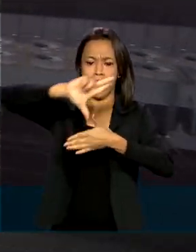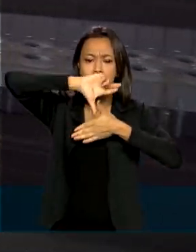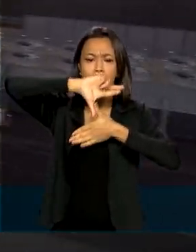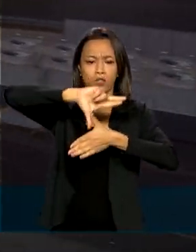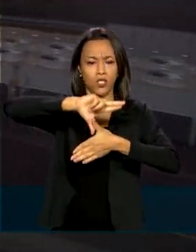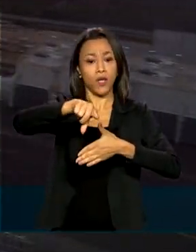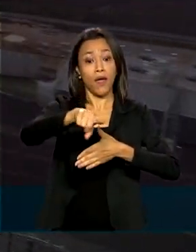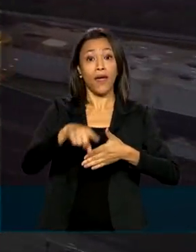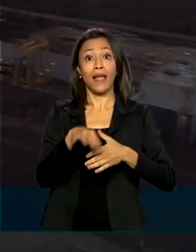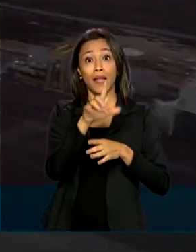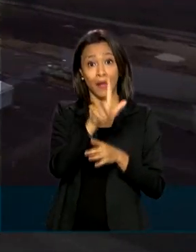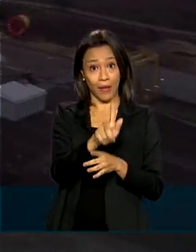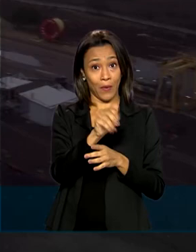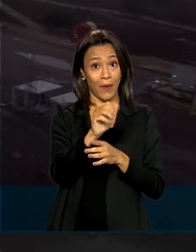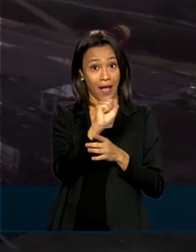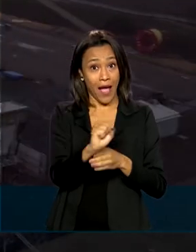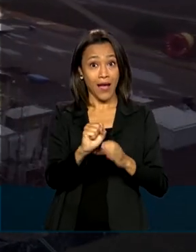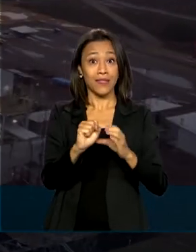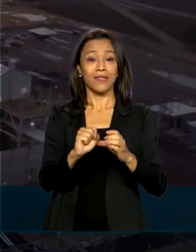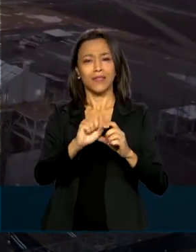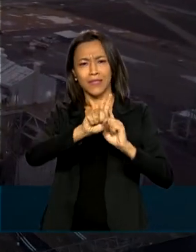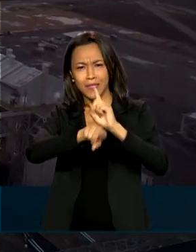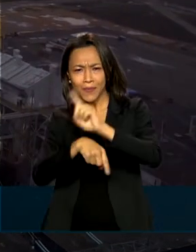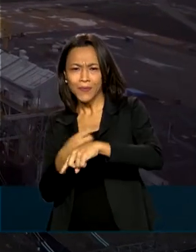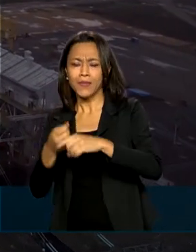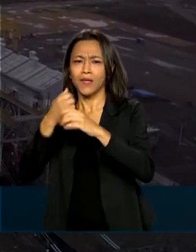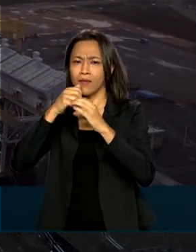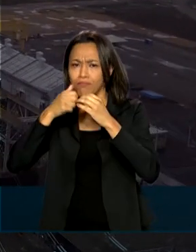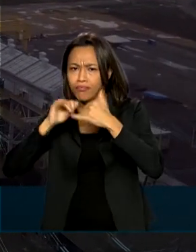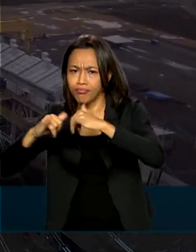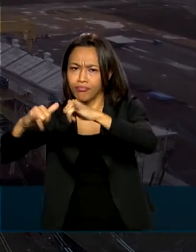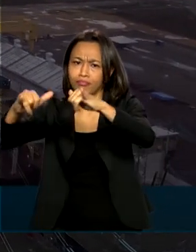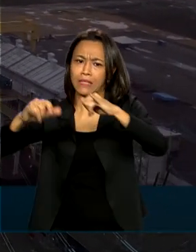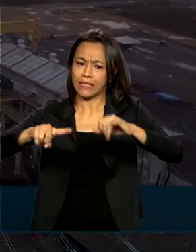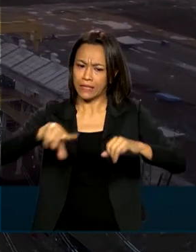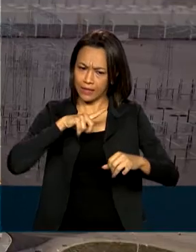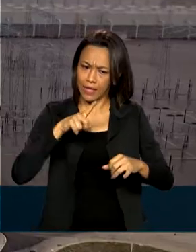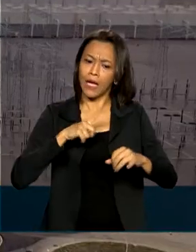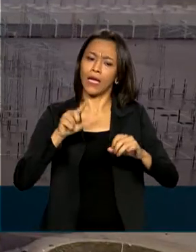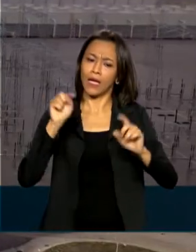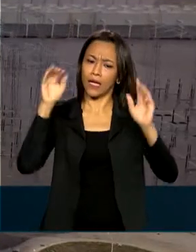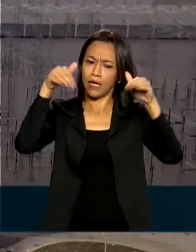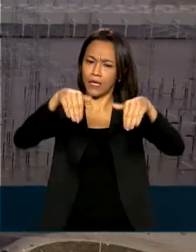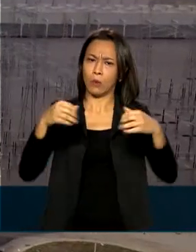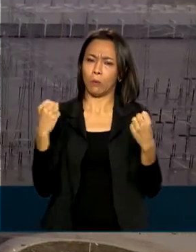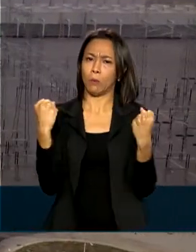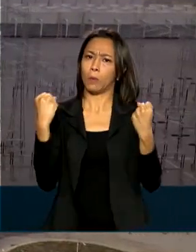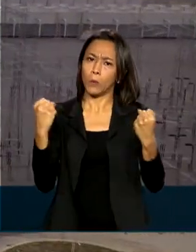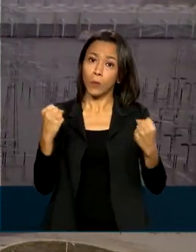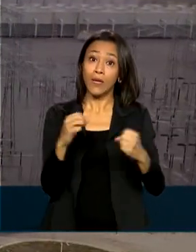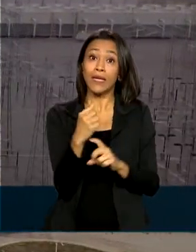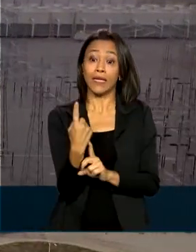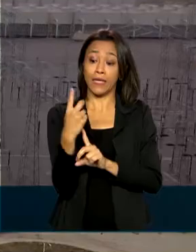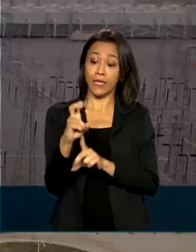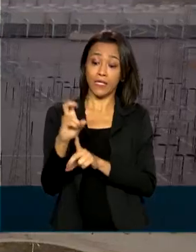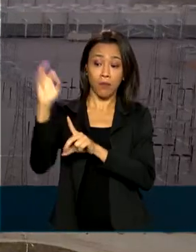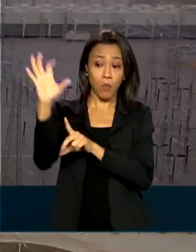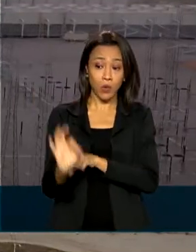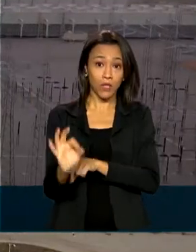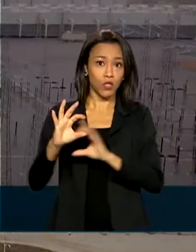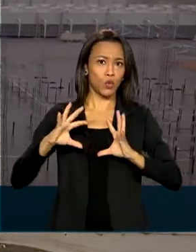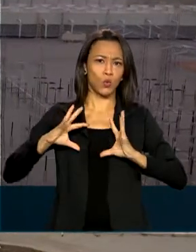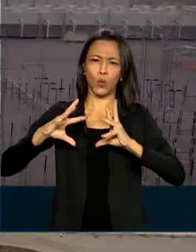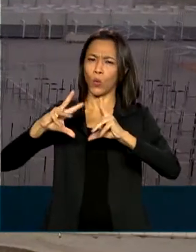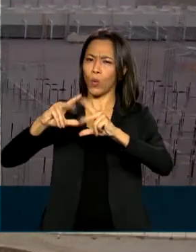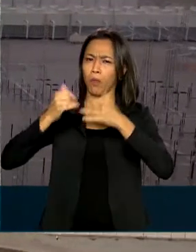converter gás natural liquefeito em energia elétrica e tem potência instalada para oferecer até 15% de toda a